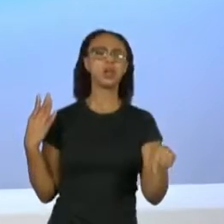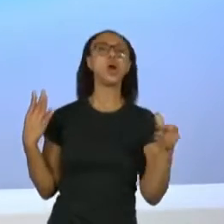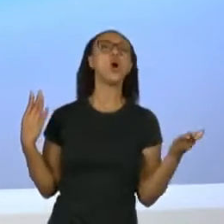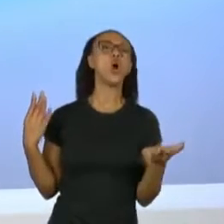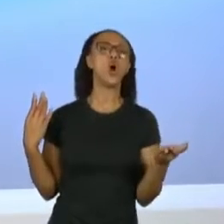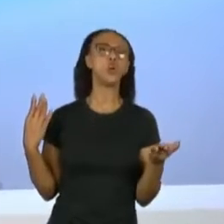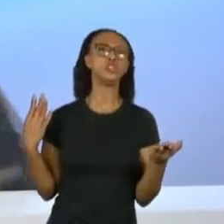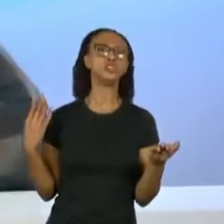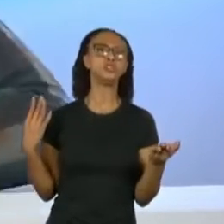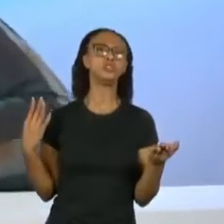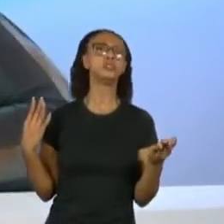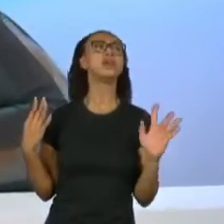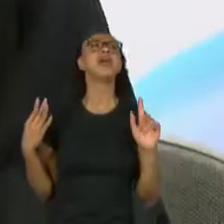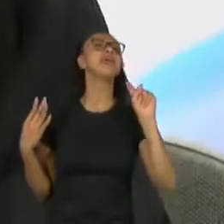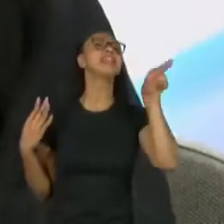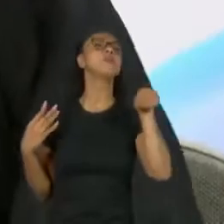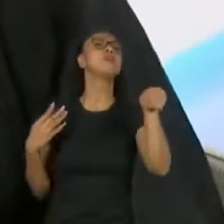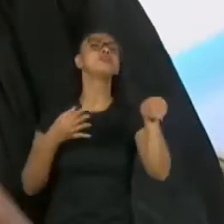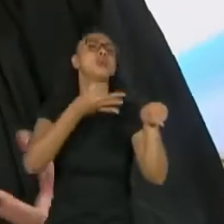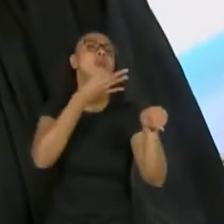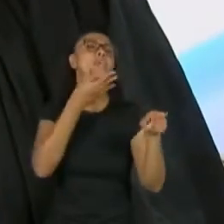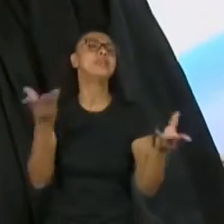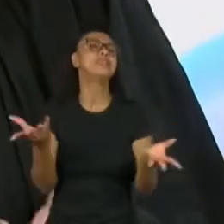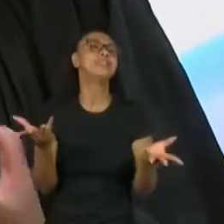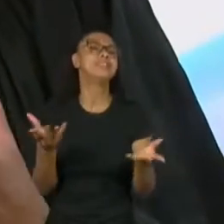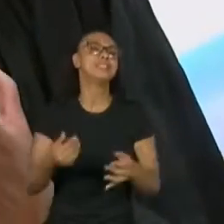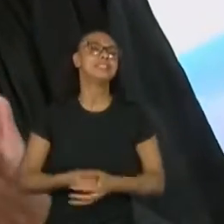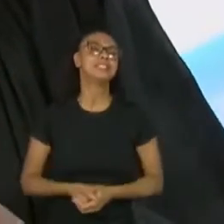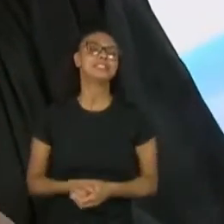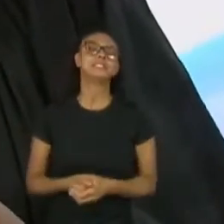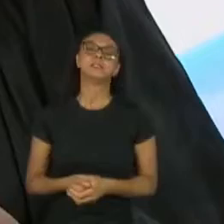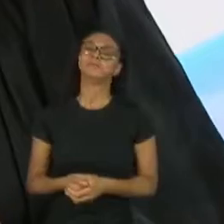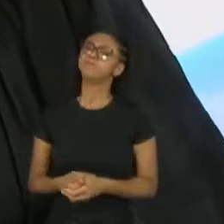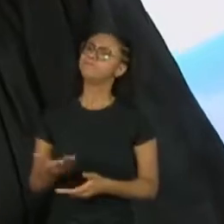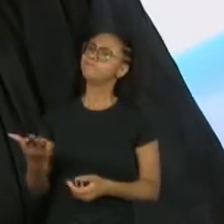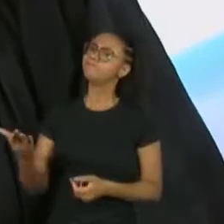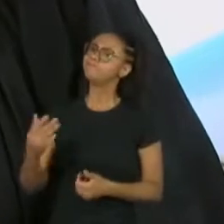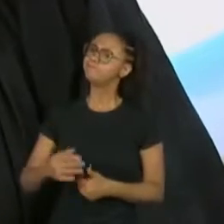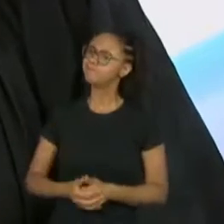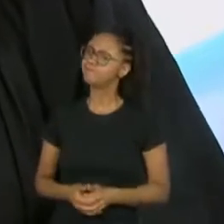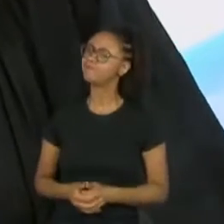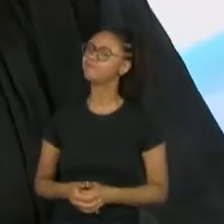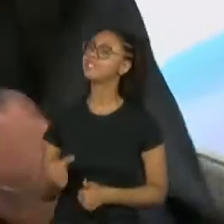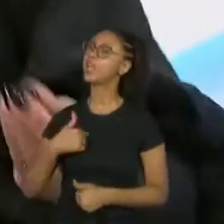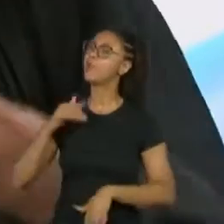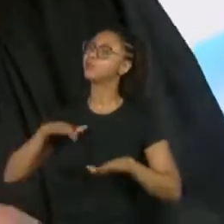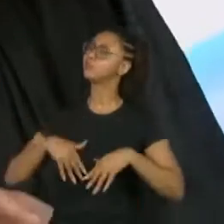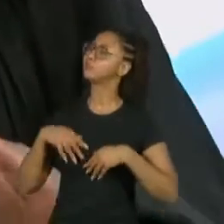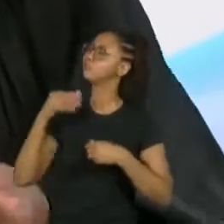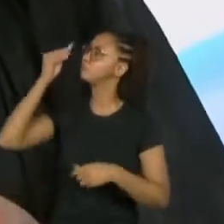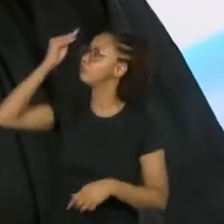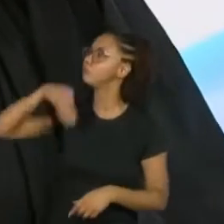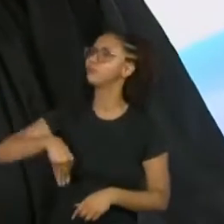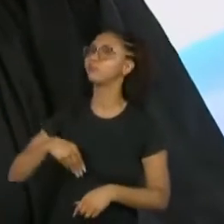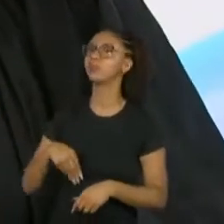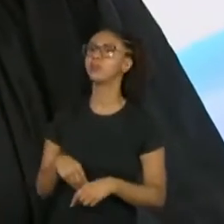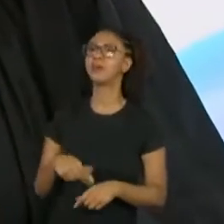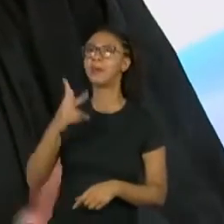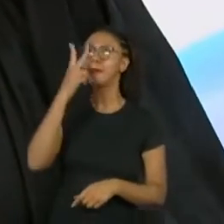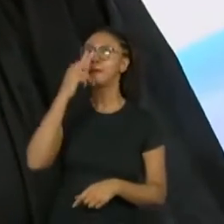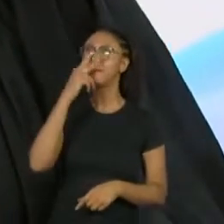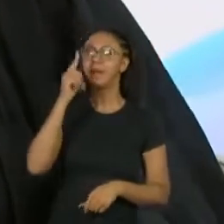onde você acha que a gente vai chegar? Pois é, porque o que desanima às vezes é esse vai e vem, né,